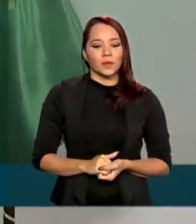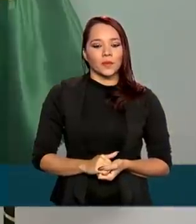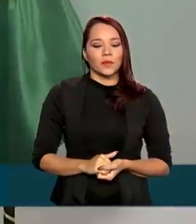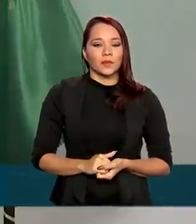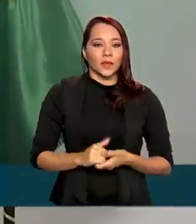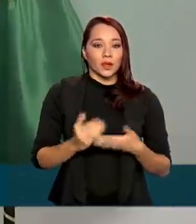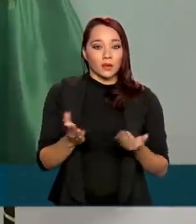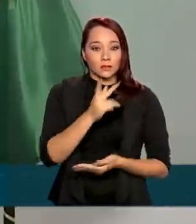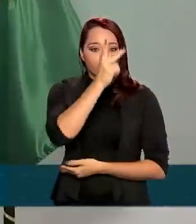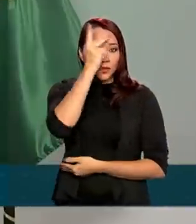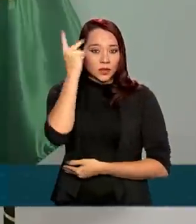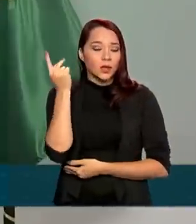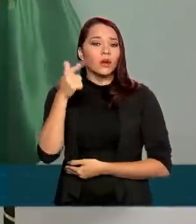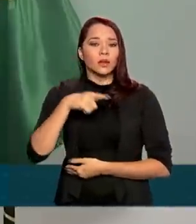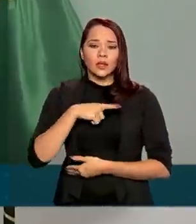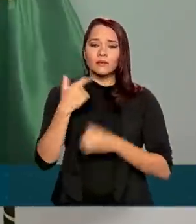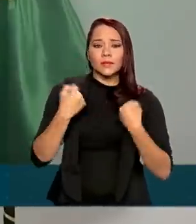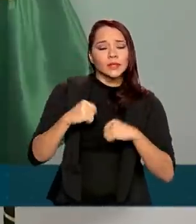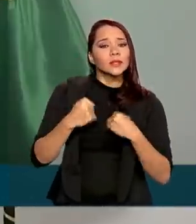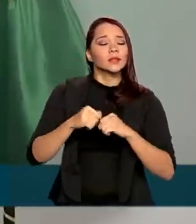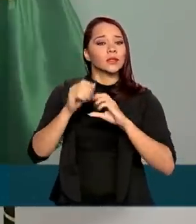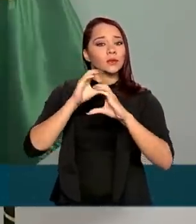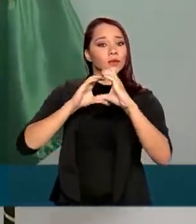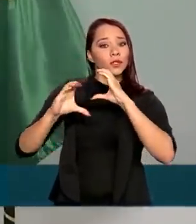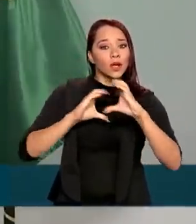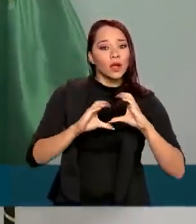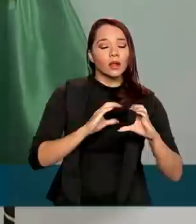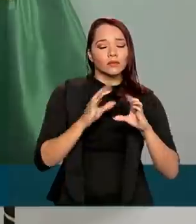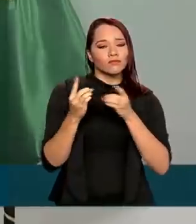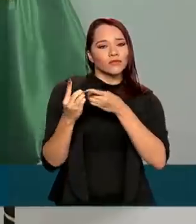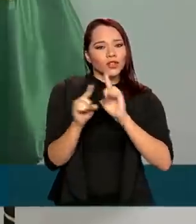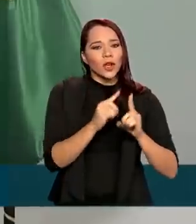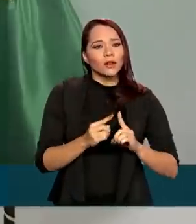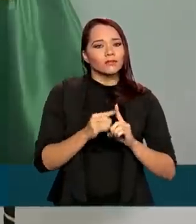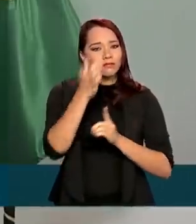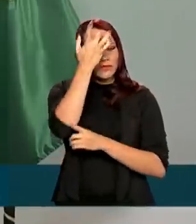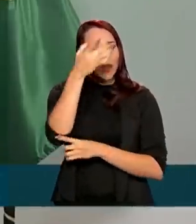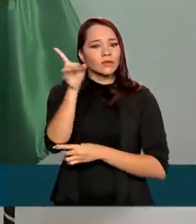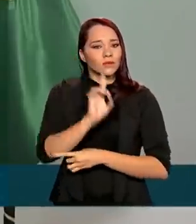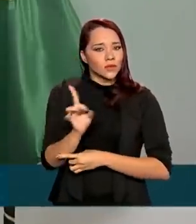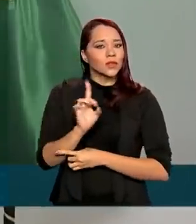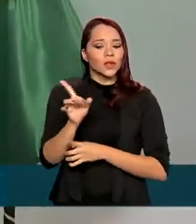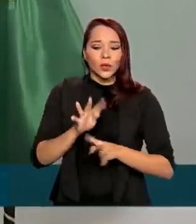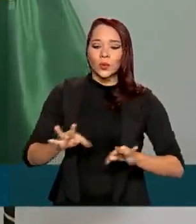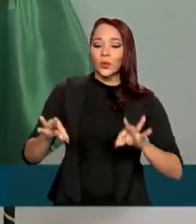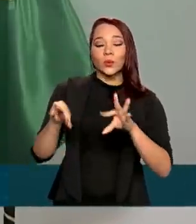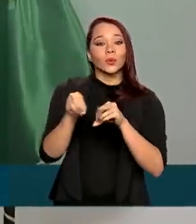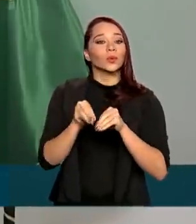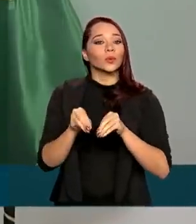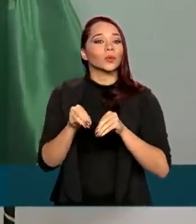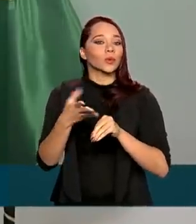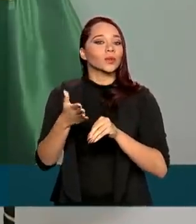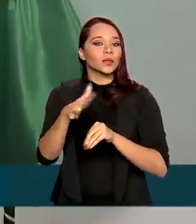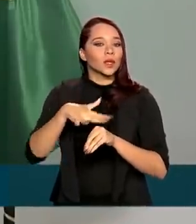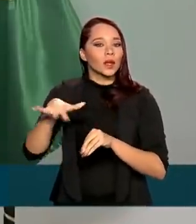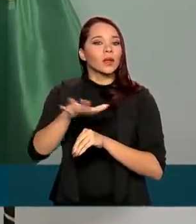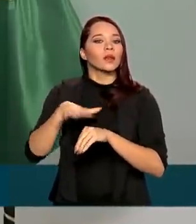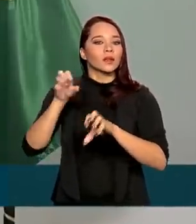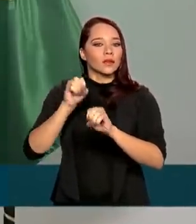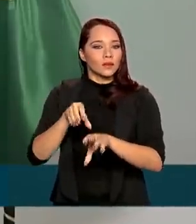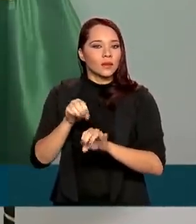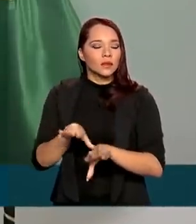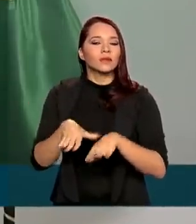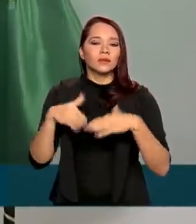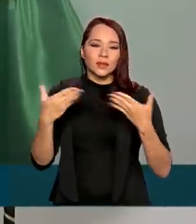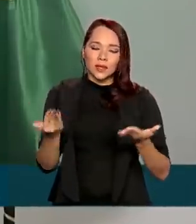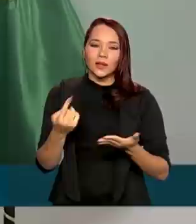pessoa que promova o diálogo, o que não é fácil, com todas as esferas da educação. Então, essa é